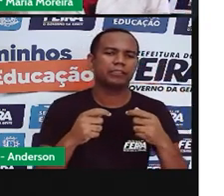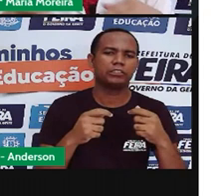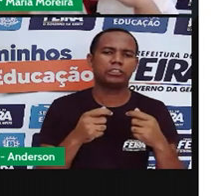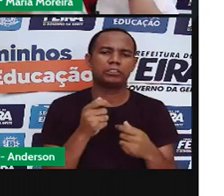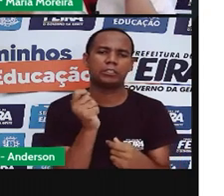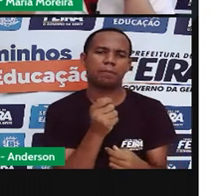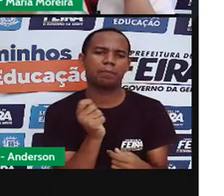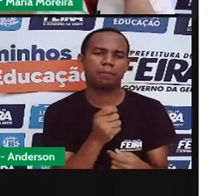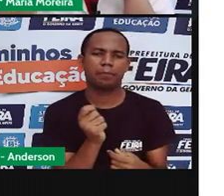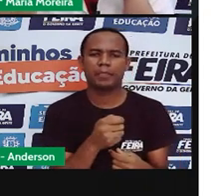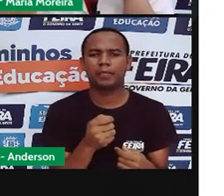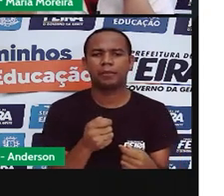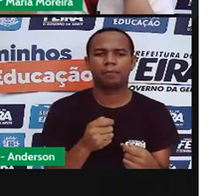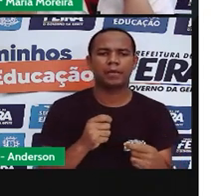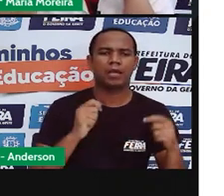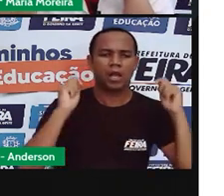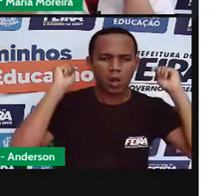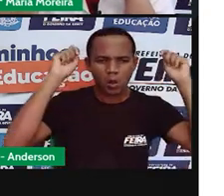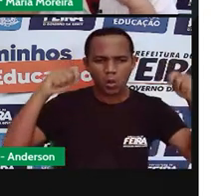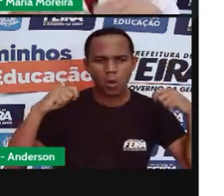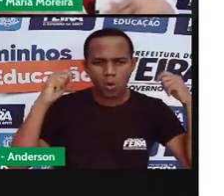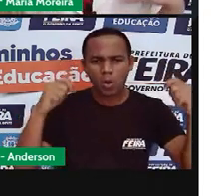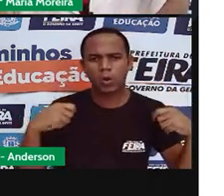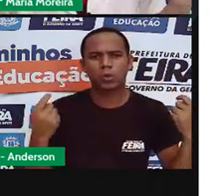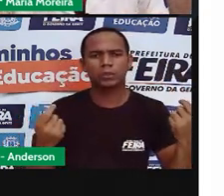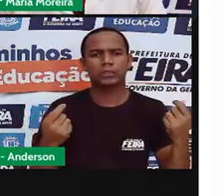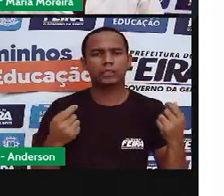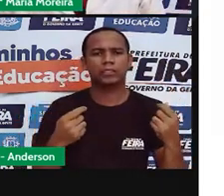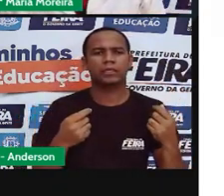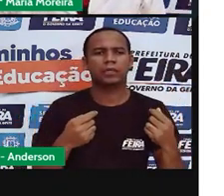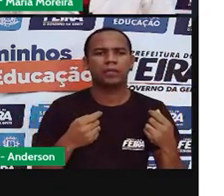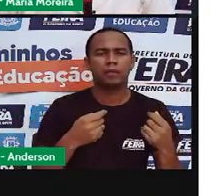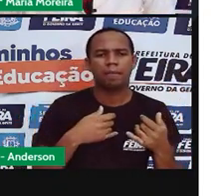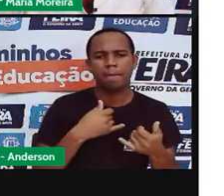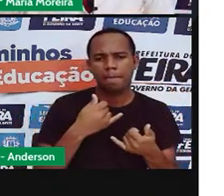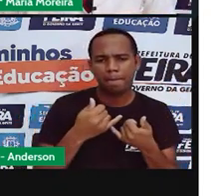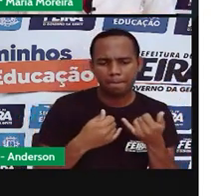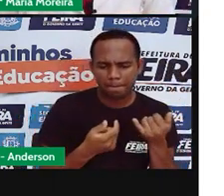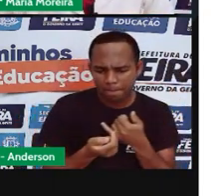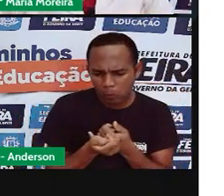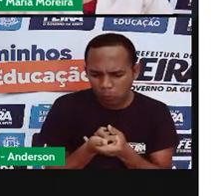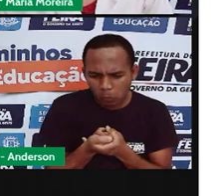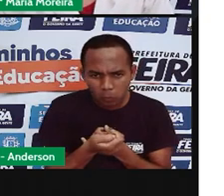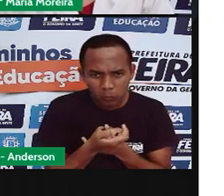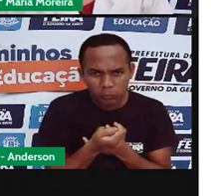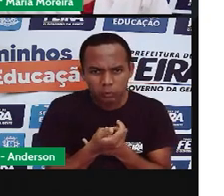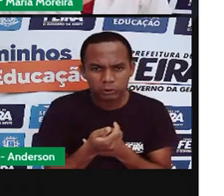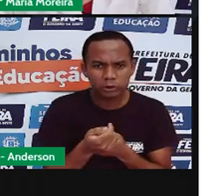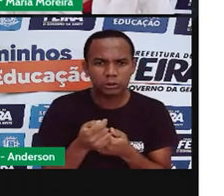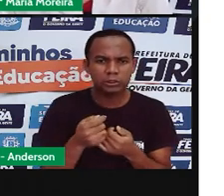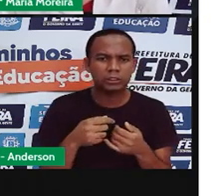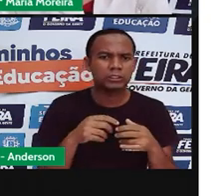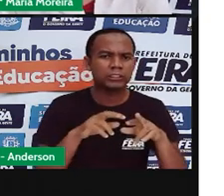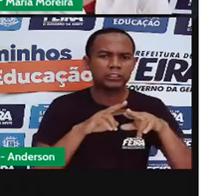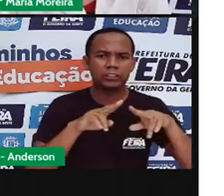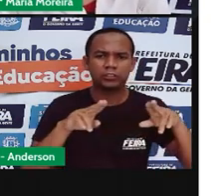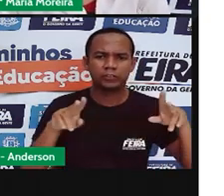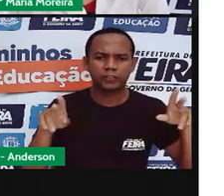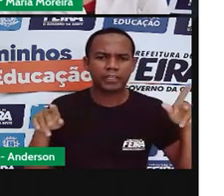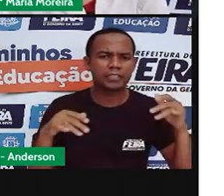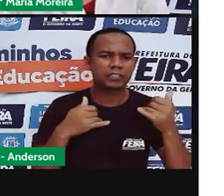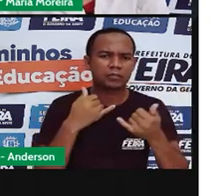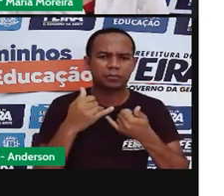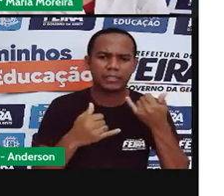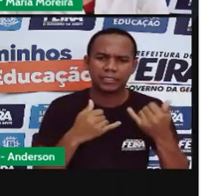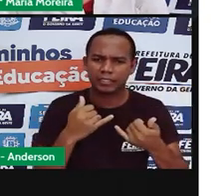a Emília, quase igualzinha a pró, né? Pipa, estão brincando de gude. Então, são várias